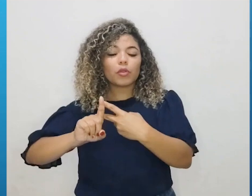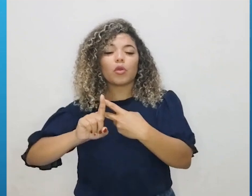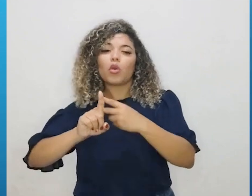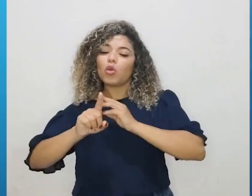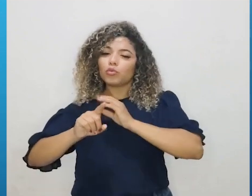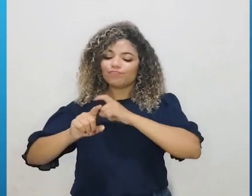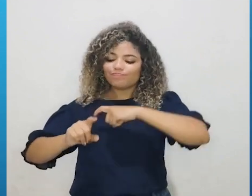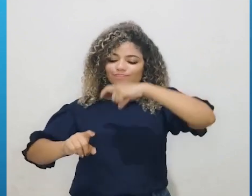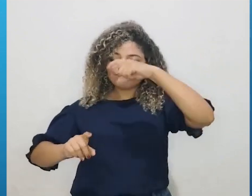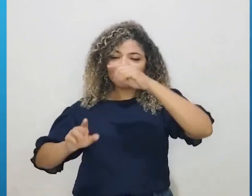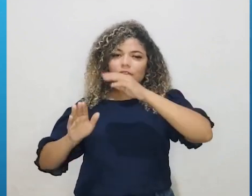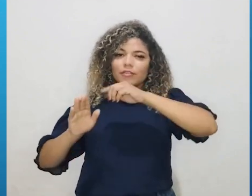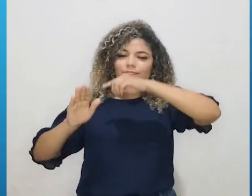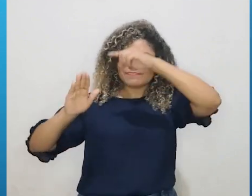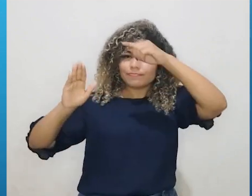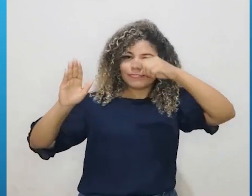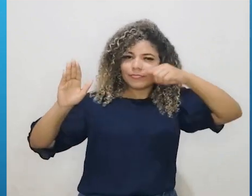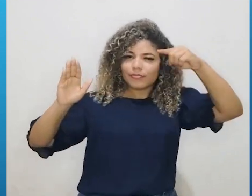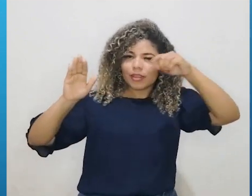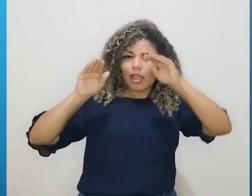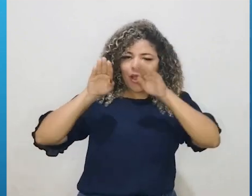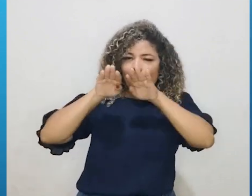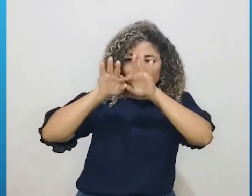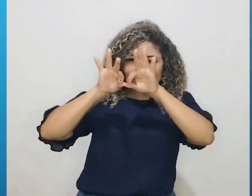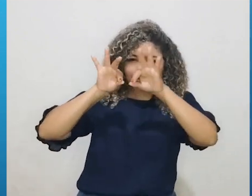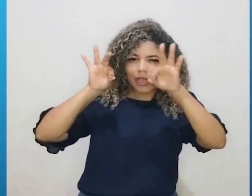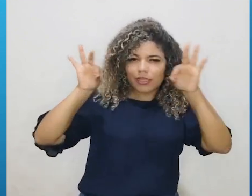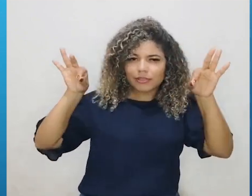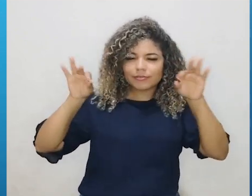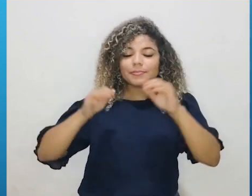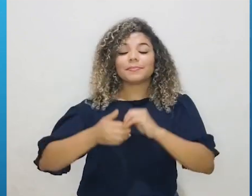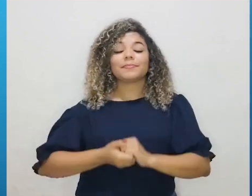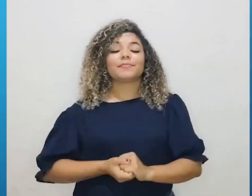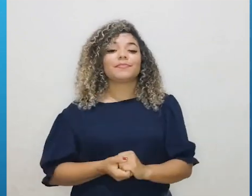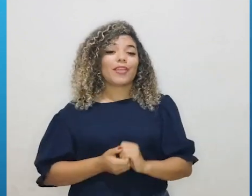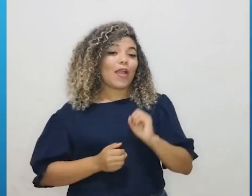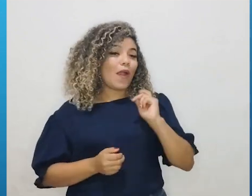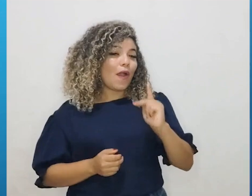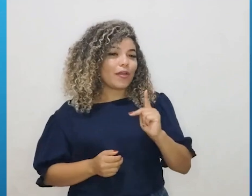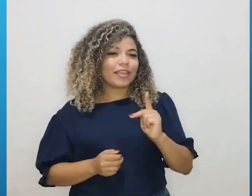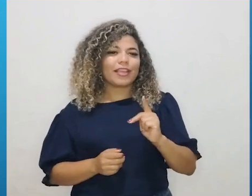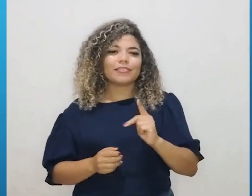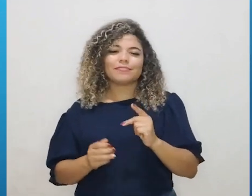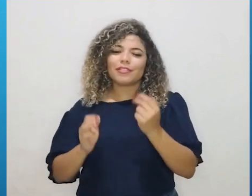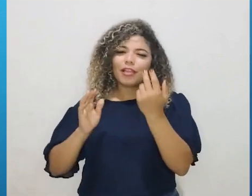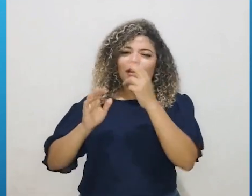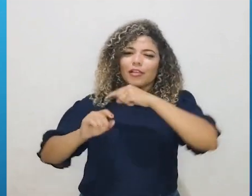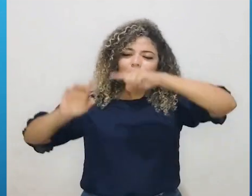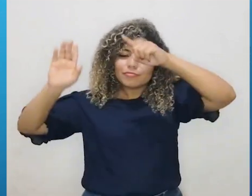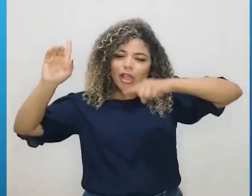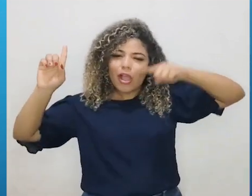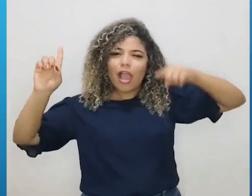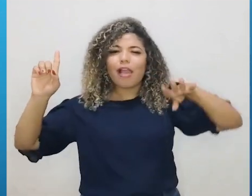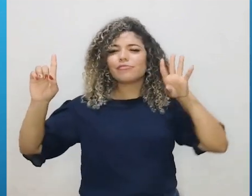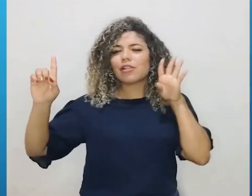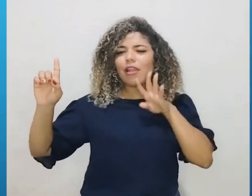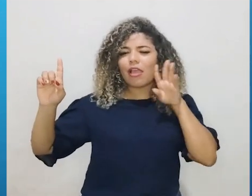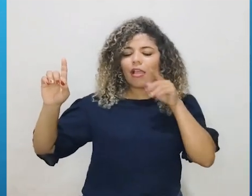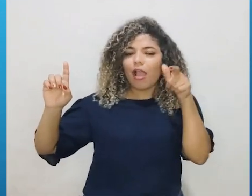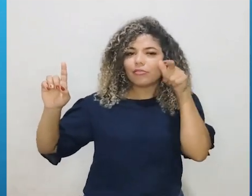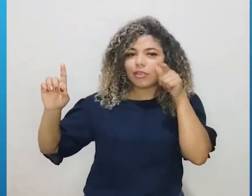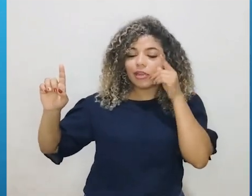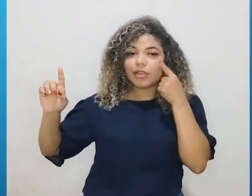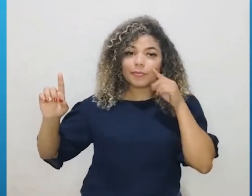seguindo assim, em uma forma mais linear. Tá ok? Então, um gráfico aí bem interessante para a gente estar dando uma